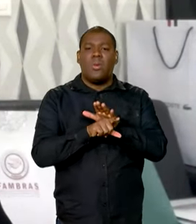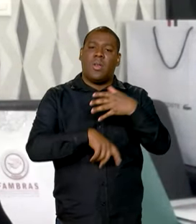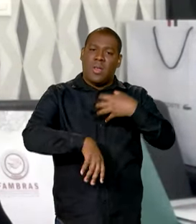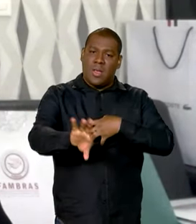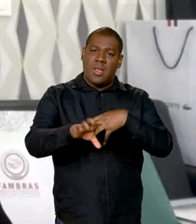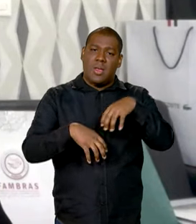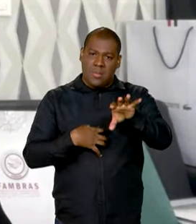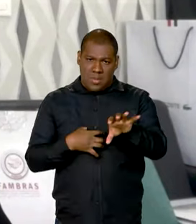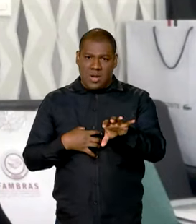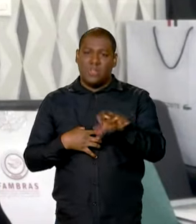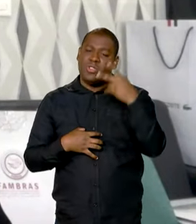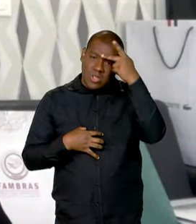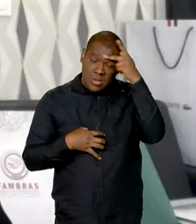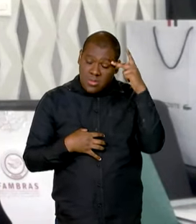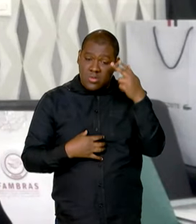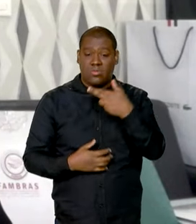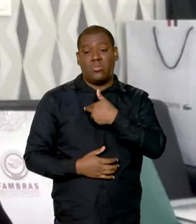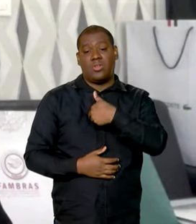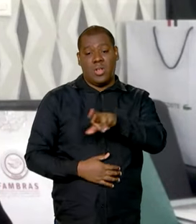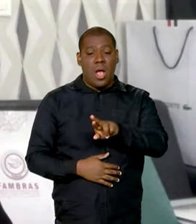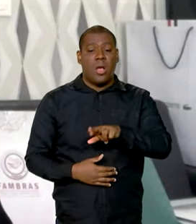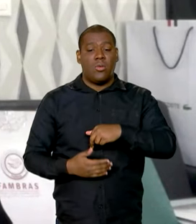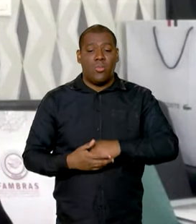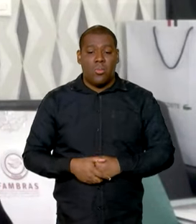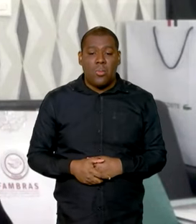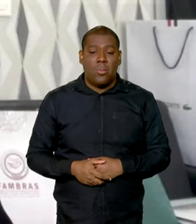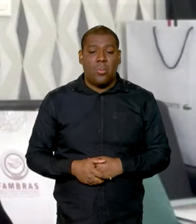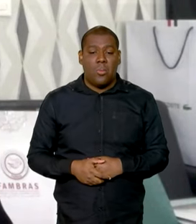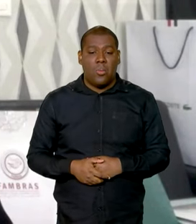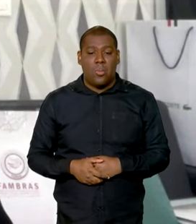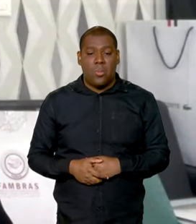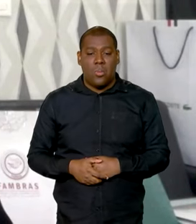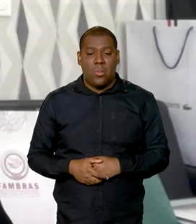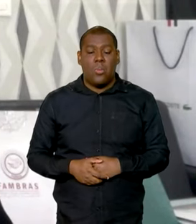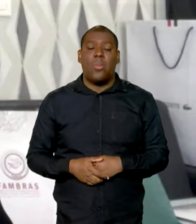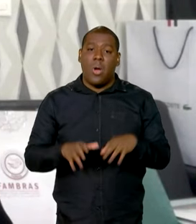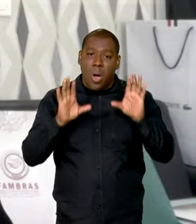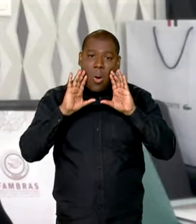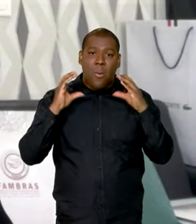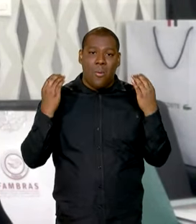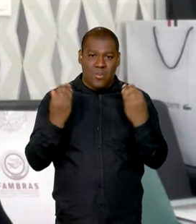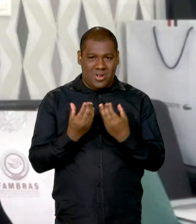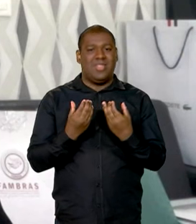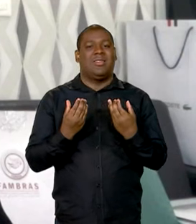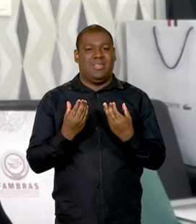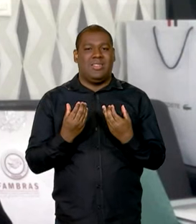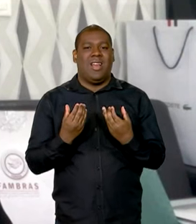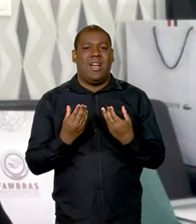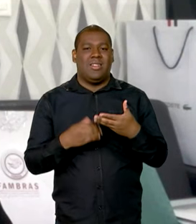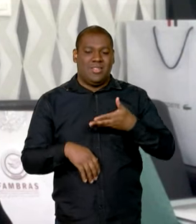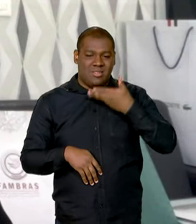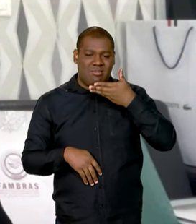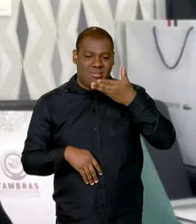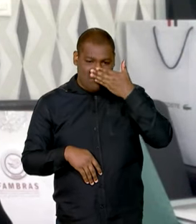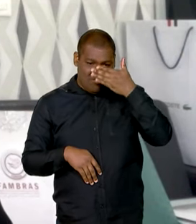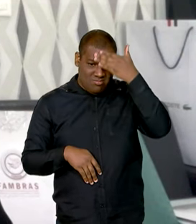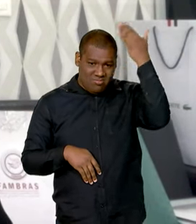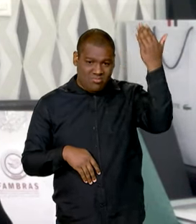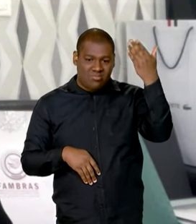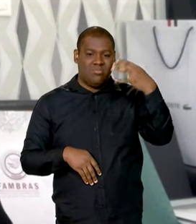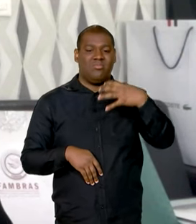questões de segurança, me parece óbvio isso. Então, a comunidade muçulmana está muito feliz com